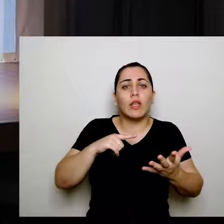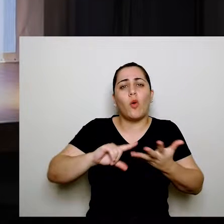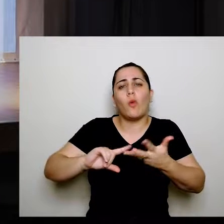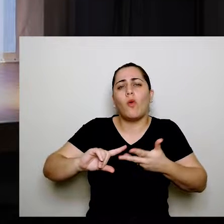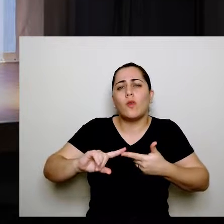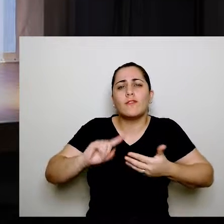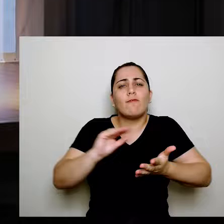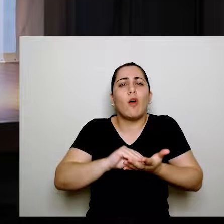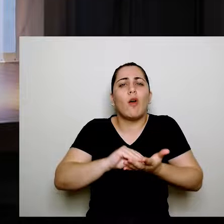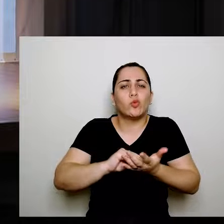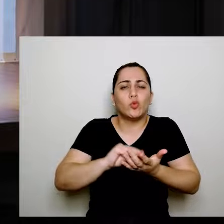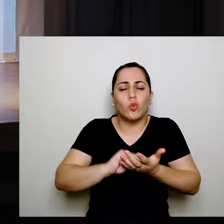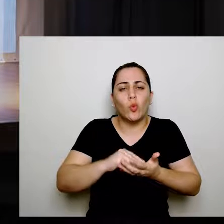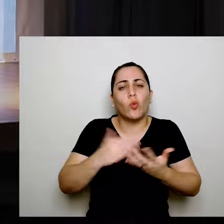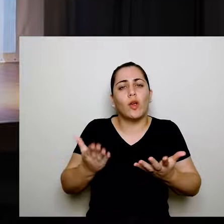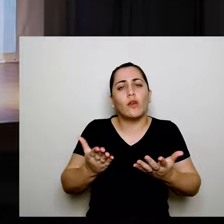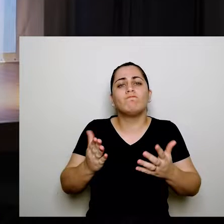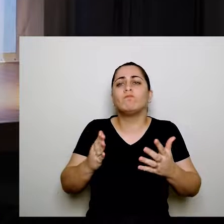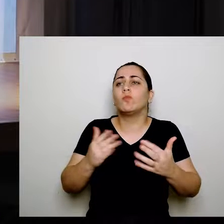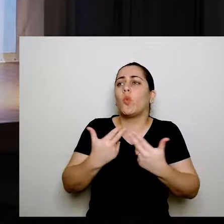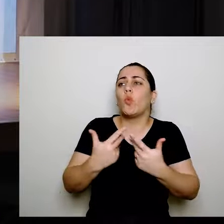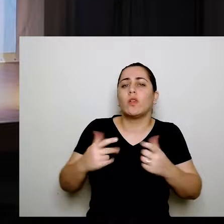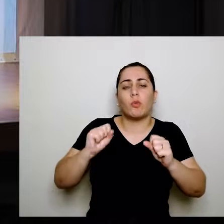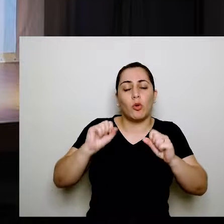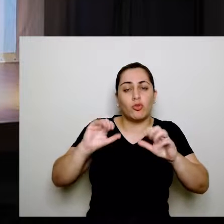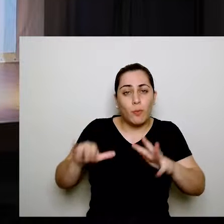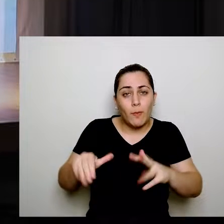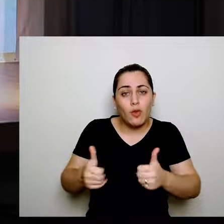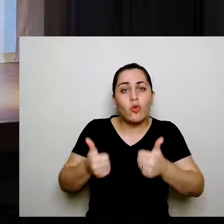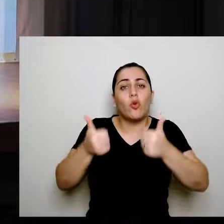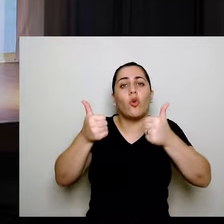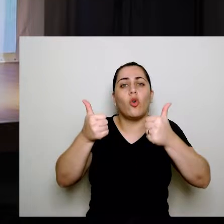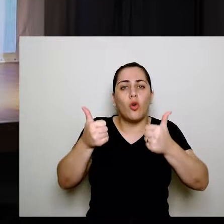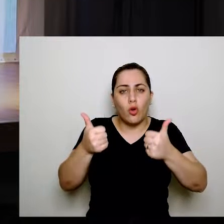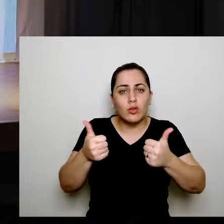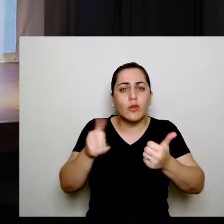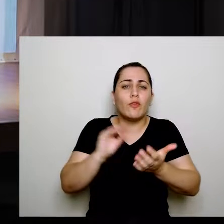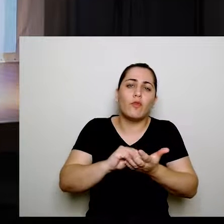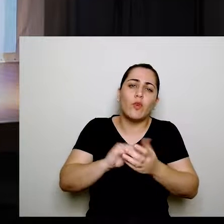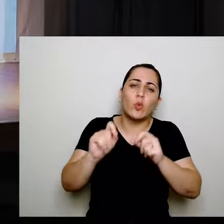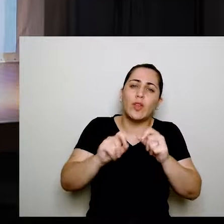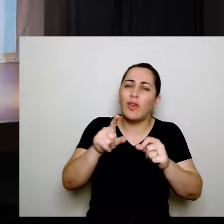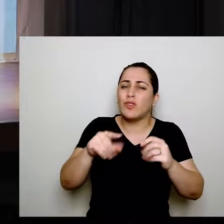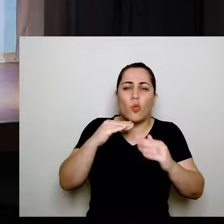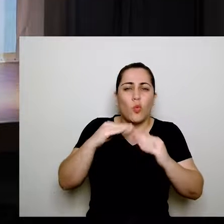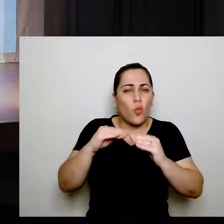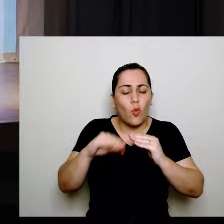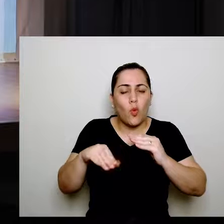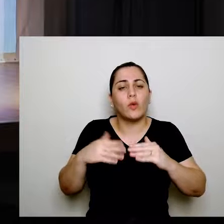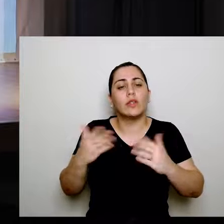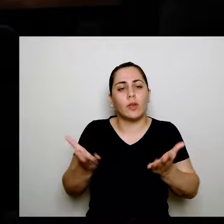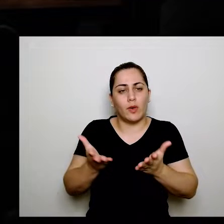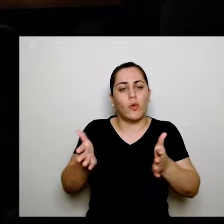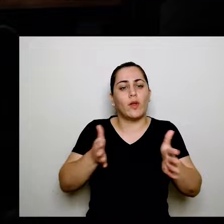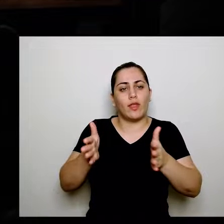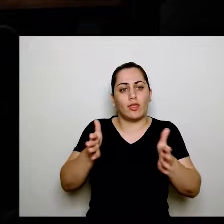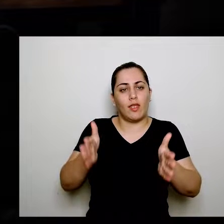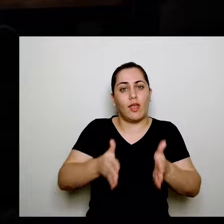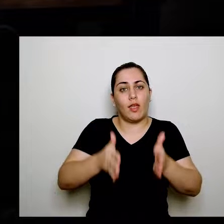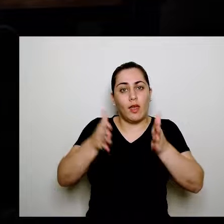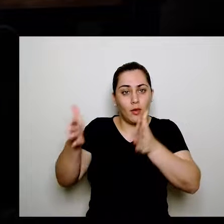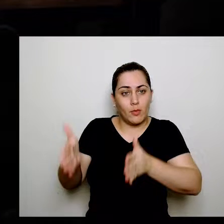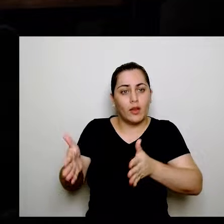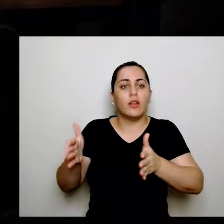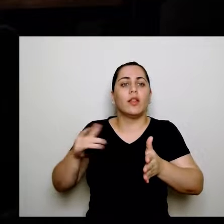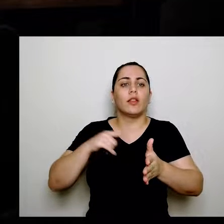diagnóstico, as coisas que a gente pode melhorar, o que está faltando ou que vocês não concordam. Então, gente vai agora para a próxima etapa, que vai